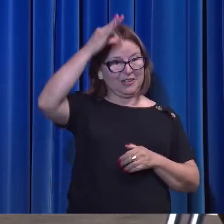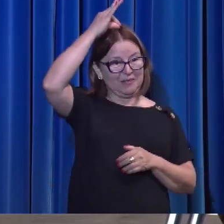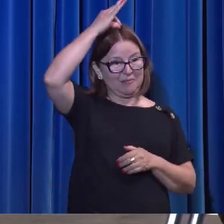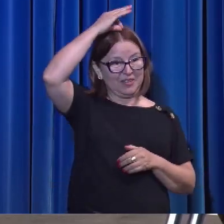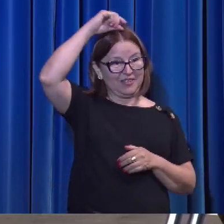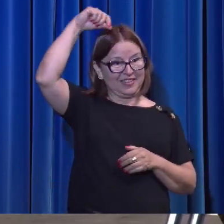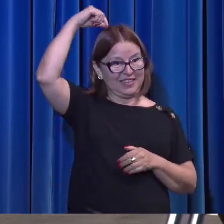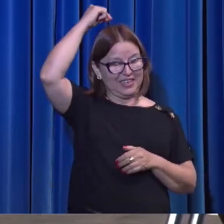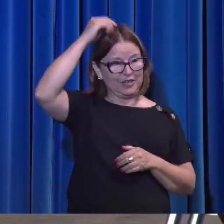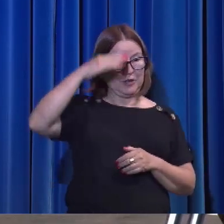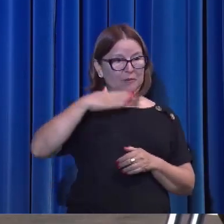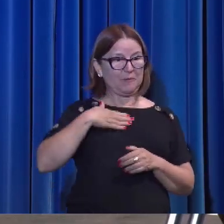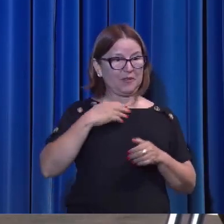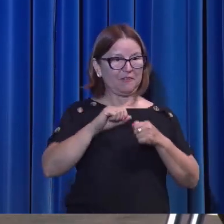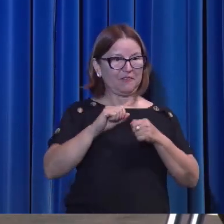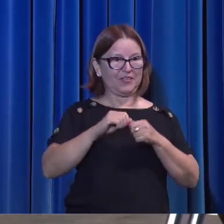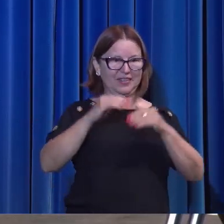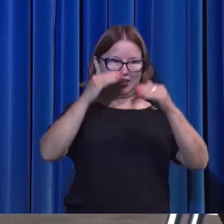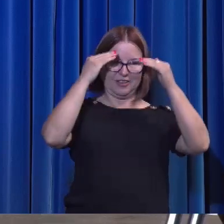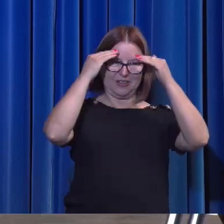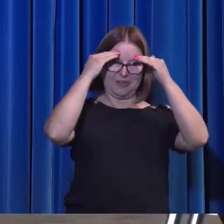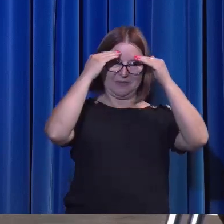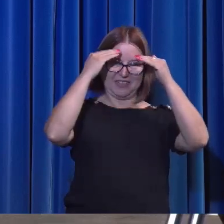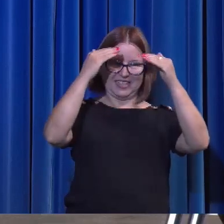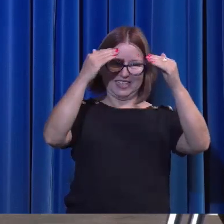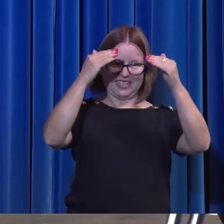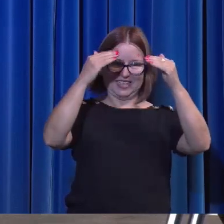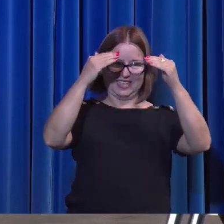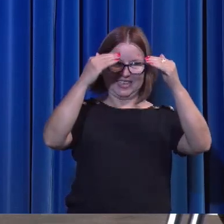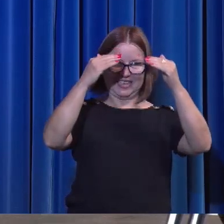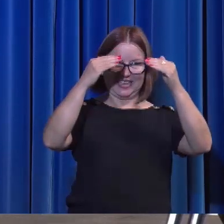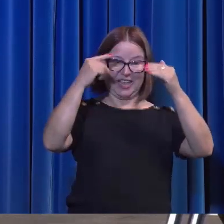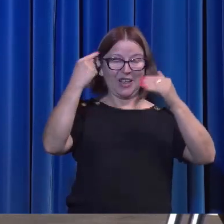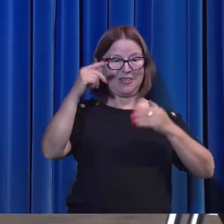obediente a seus mandamentos.